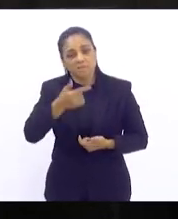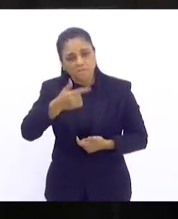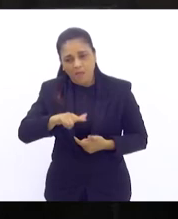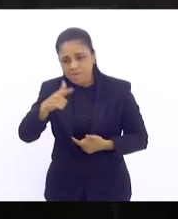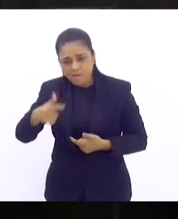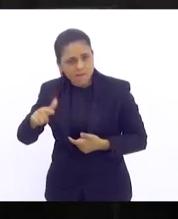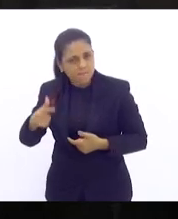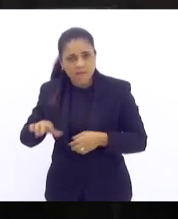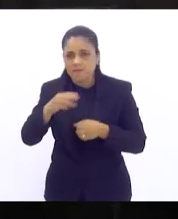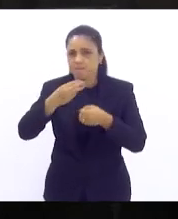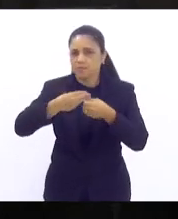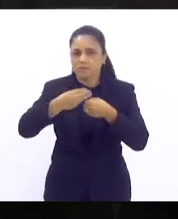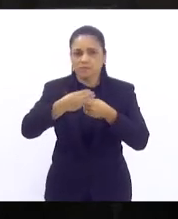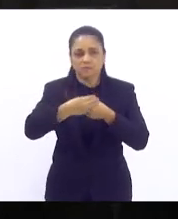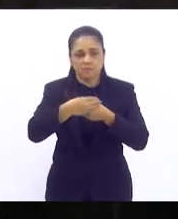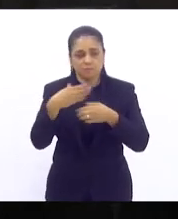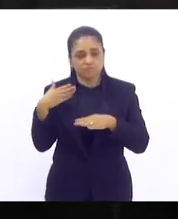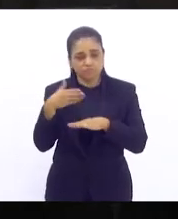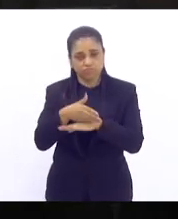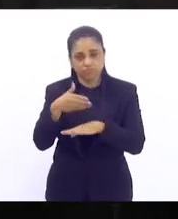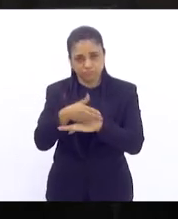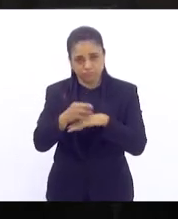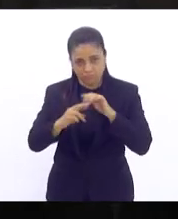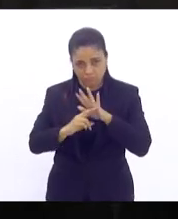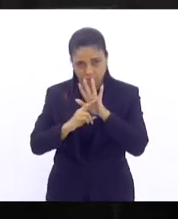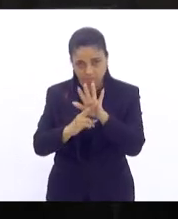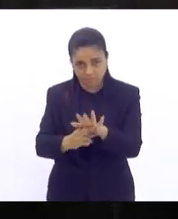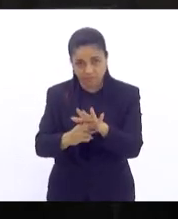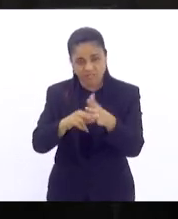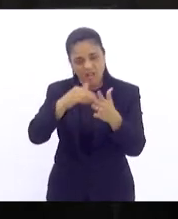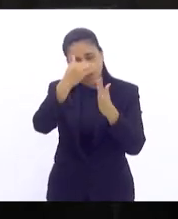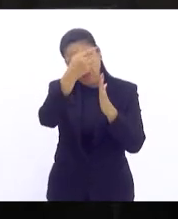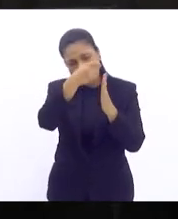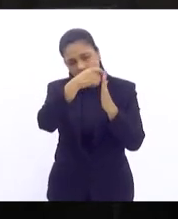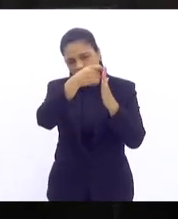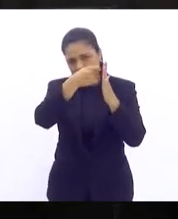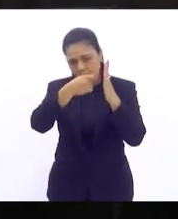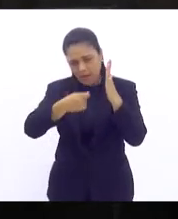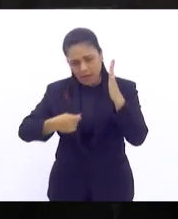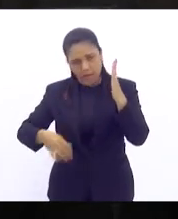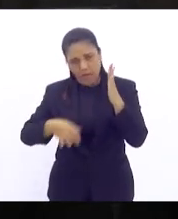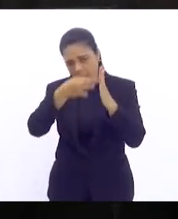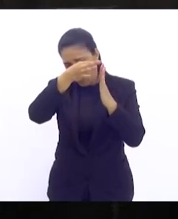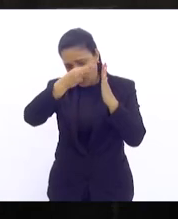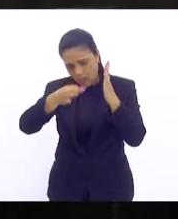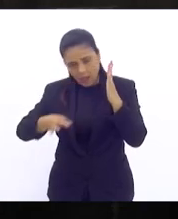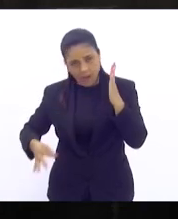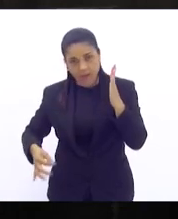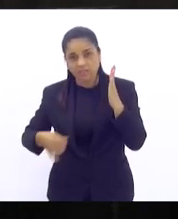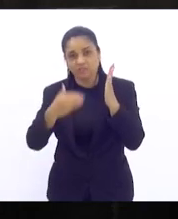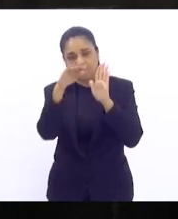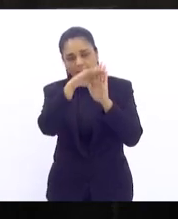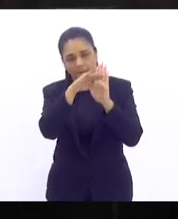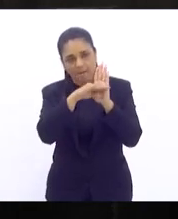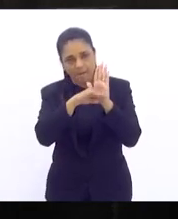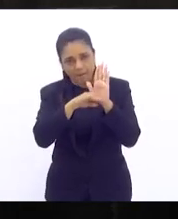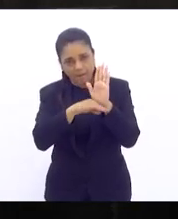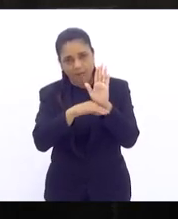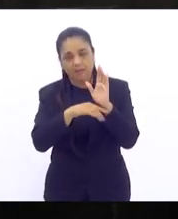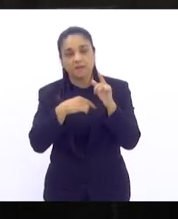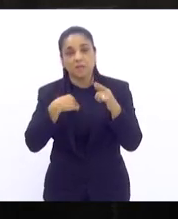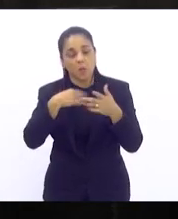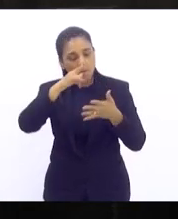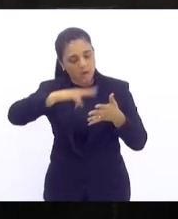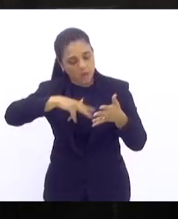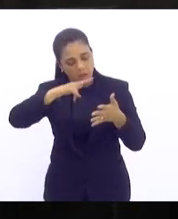municípios que foi uma grande lista extensa da qual eu ficaria aqui passaria todo